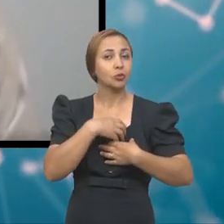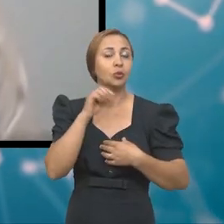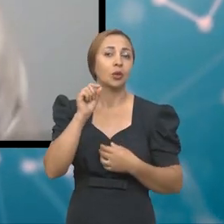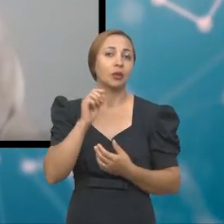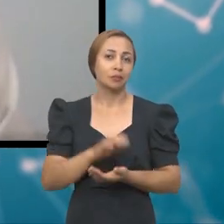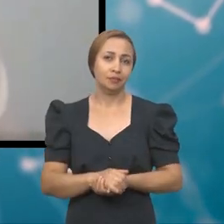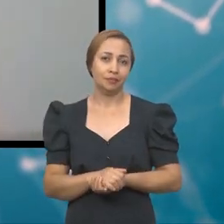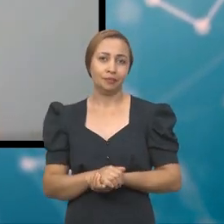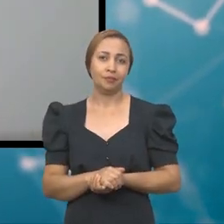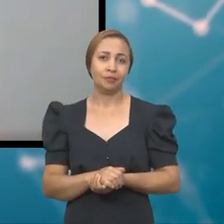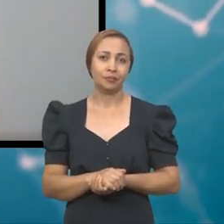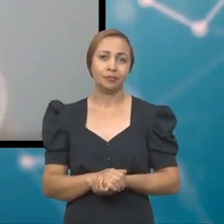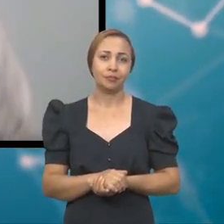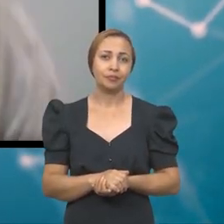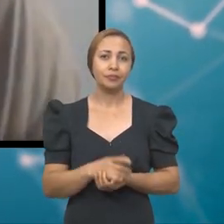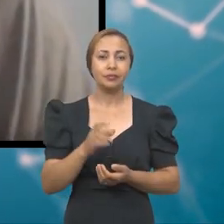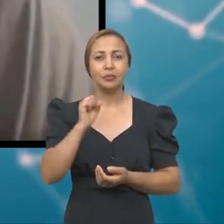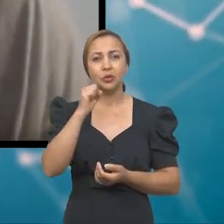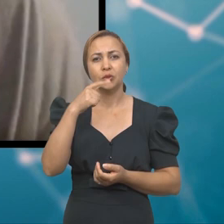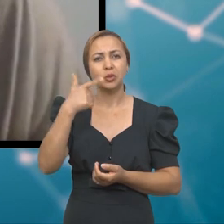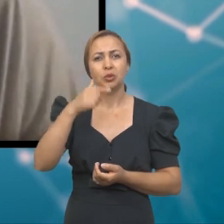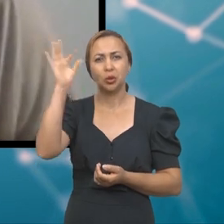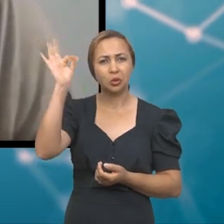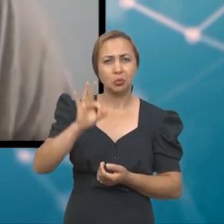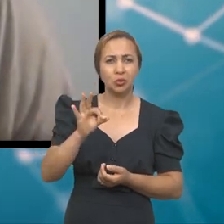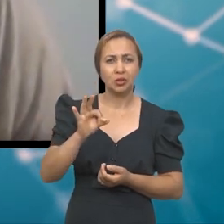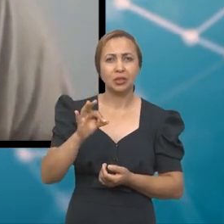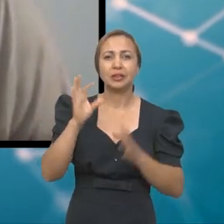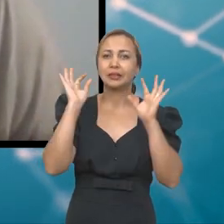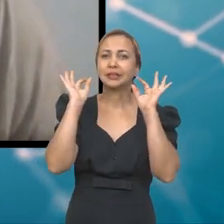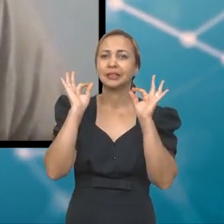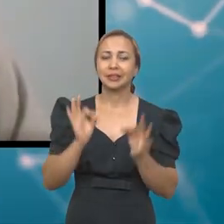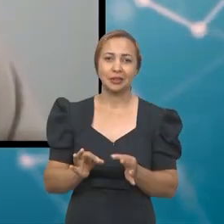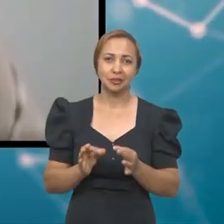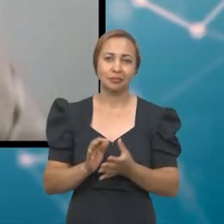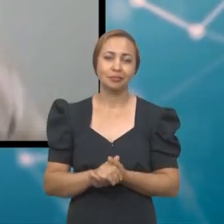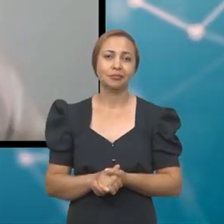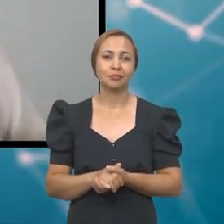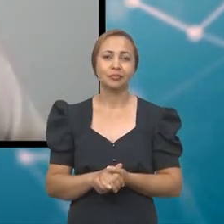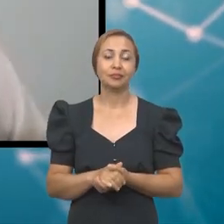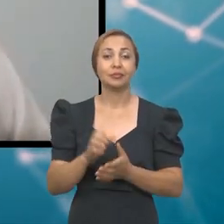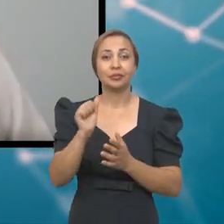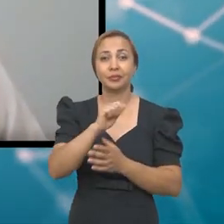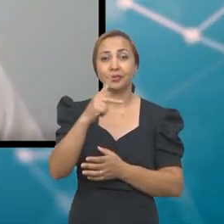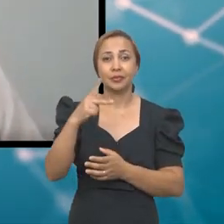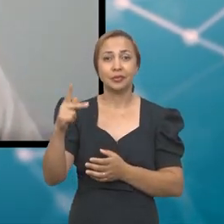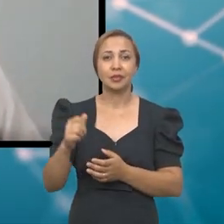apresentando. E esse acerto tem uma taxa de 82% de acerto. O aplicativo foi